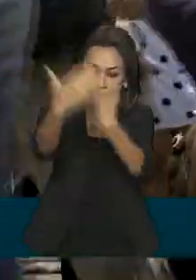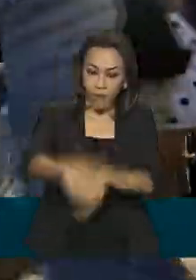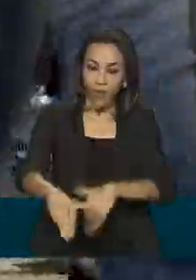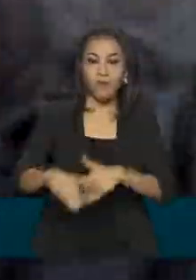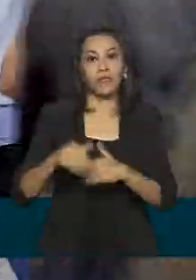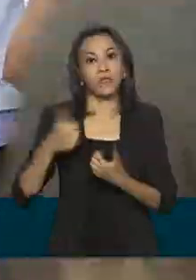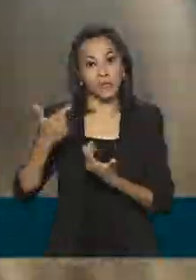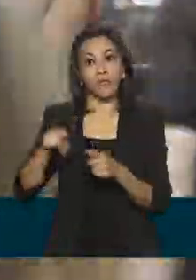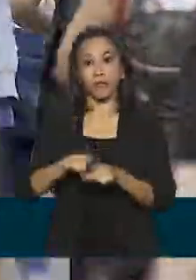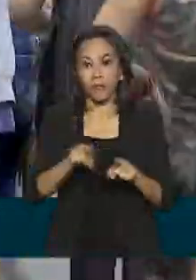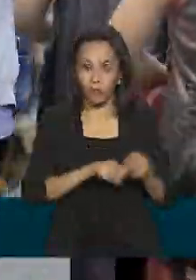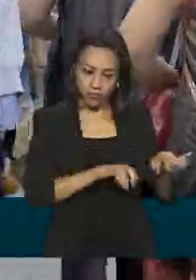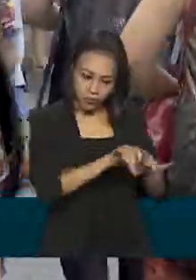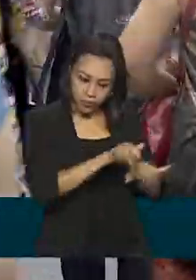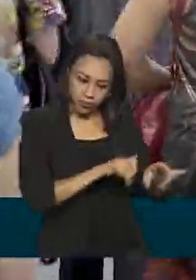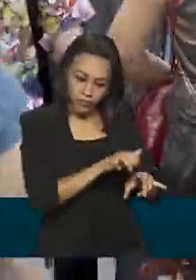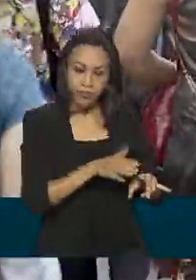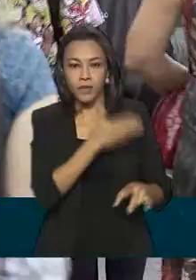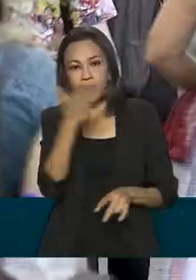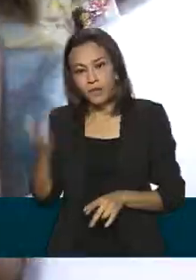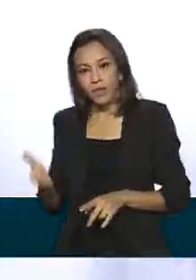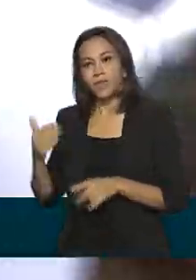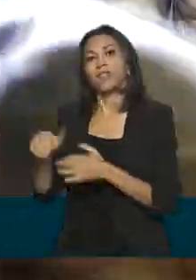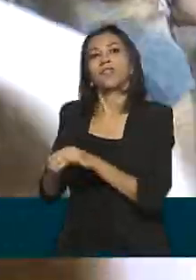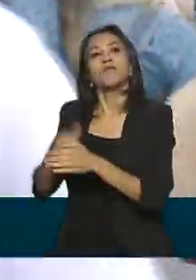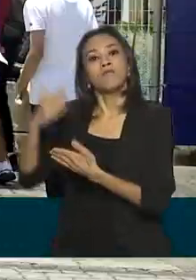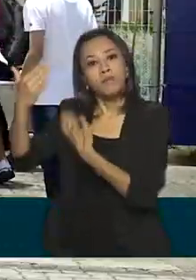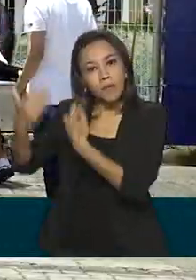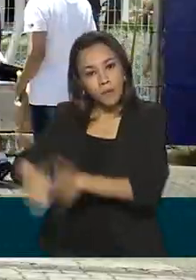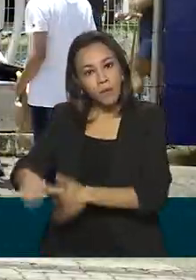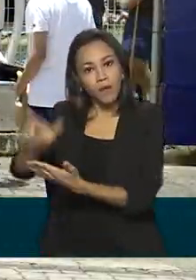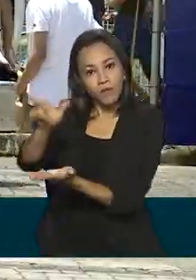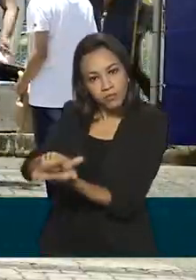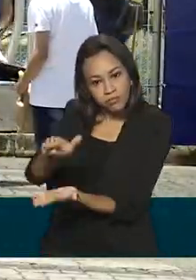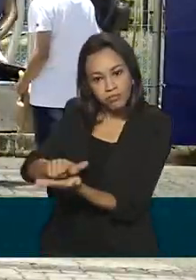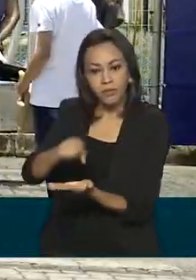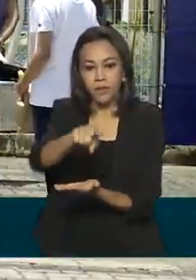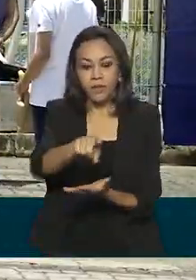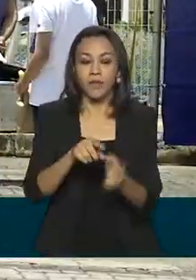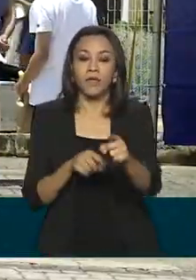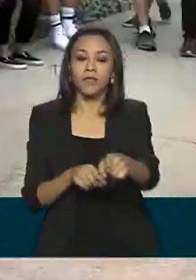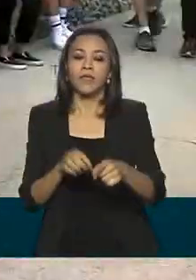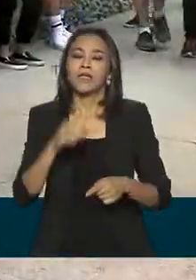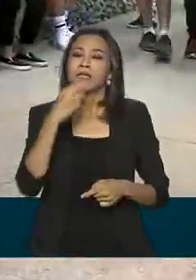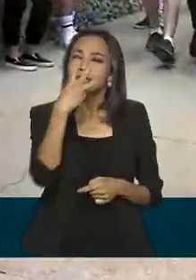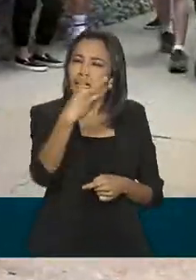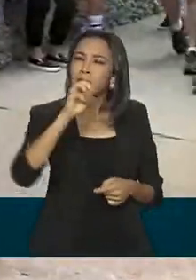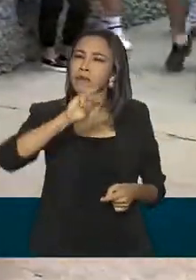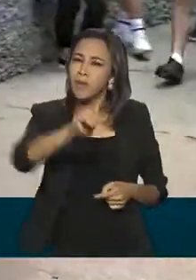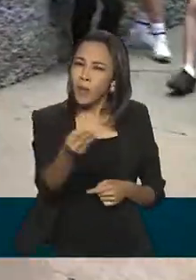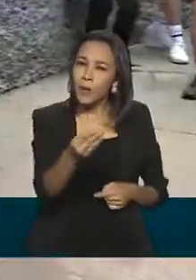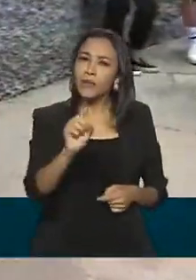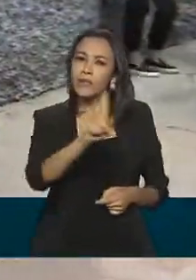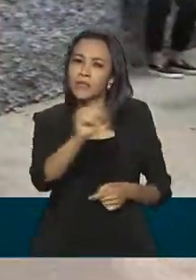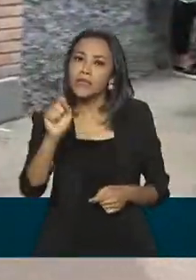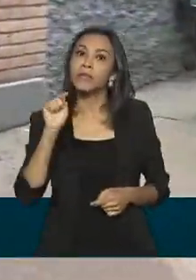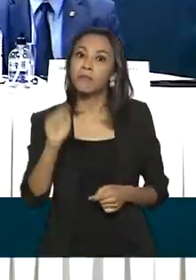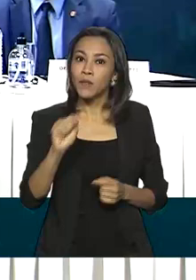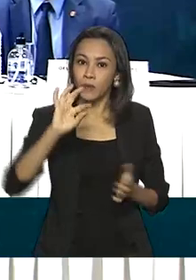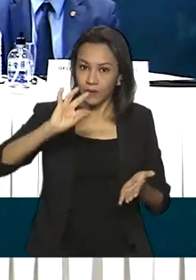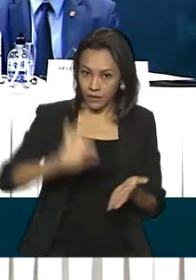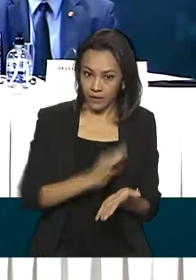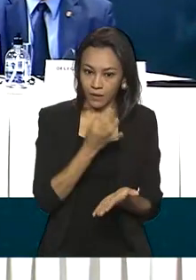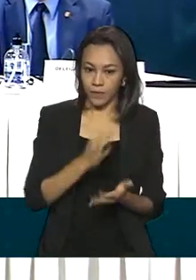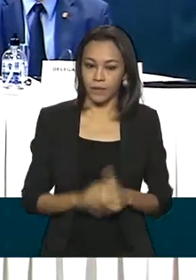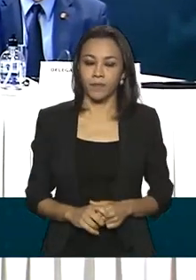versões impressa e digital. Um percentual de 70,1% dos cerca de 3 milhões e 100 mil inscritos.